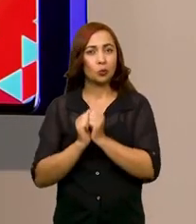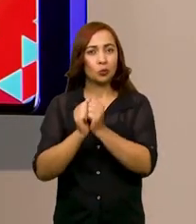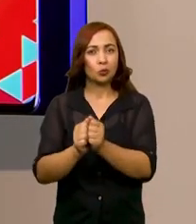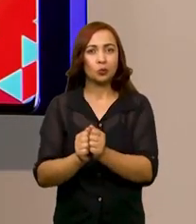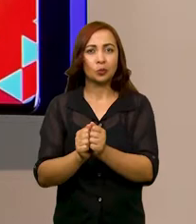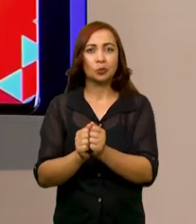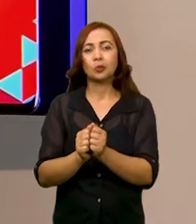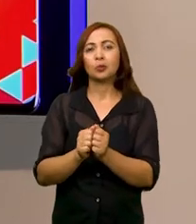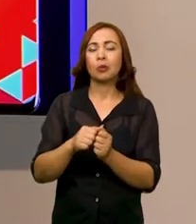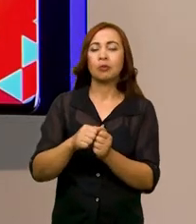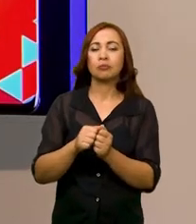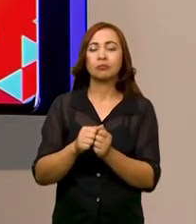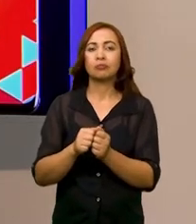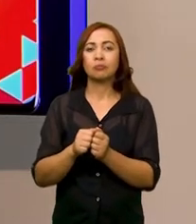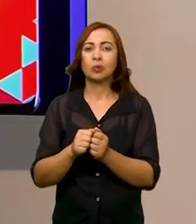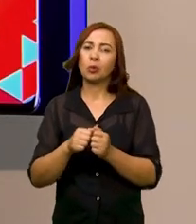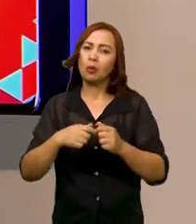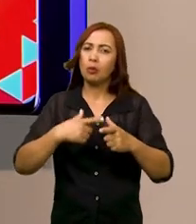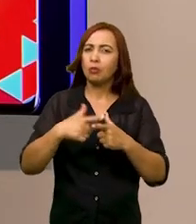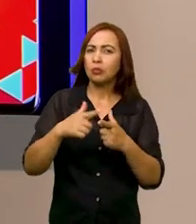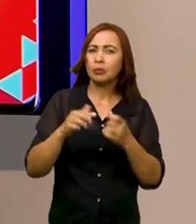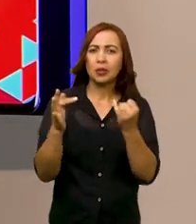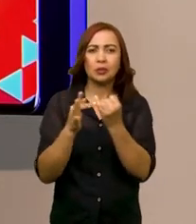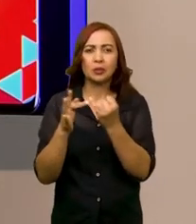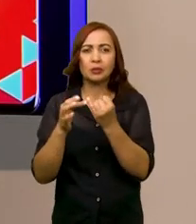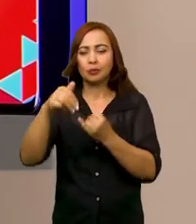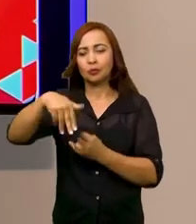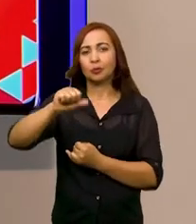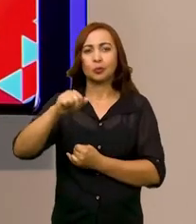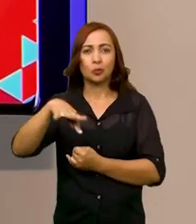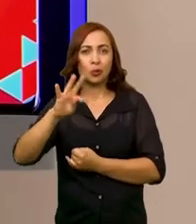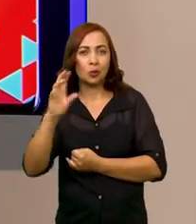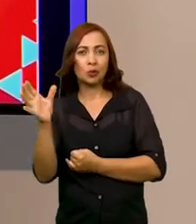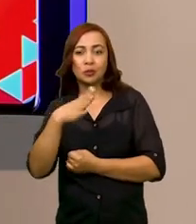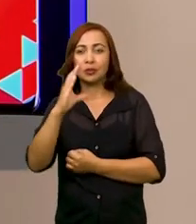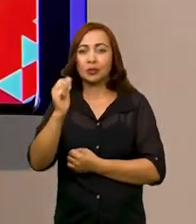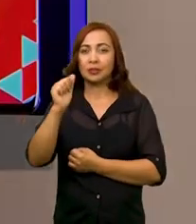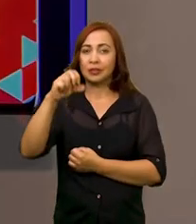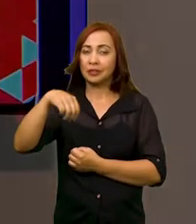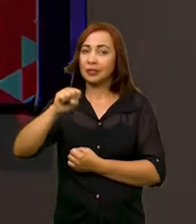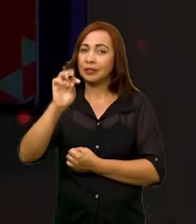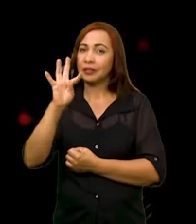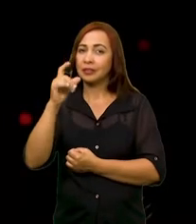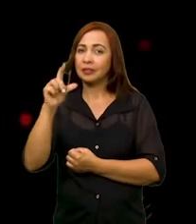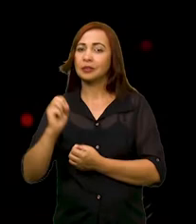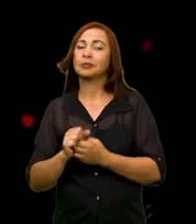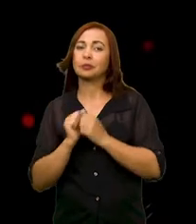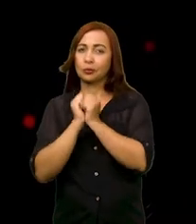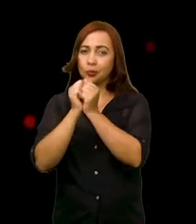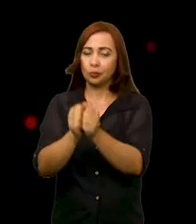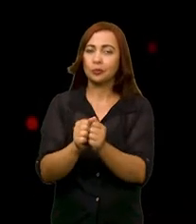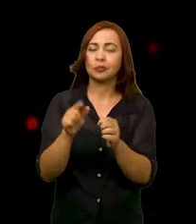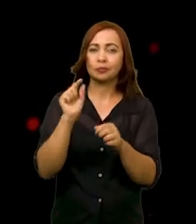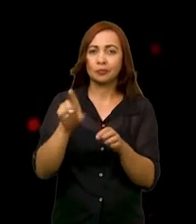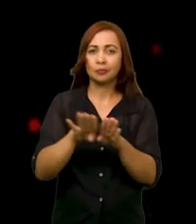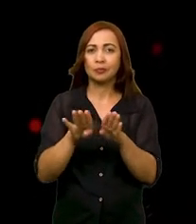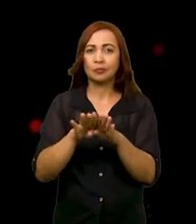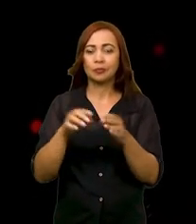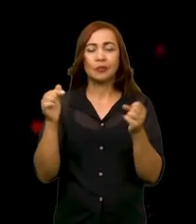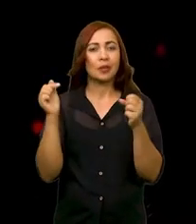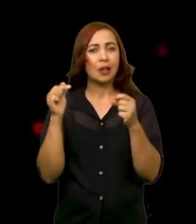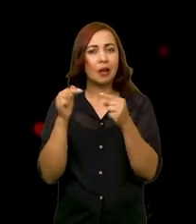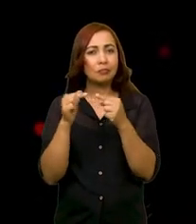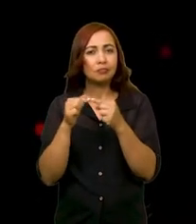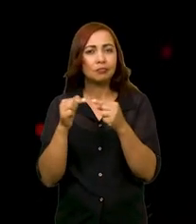com a equipe aqui do IFAM Monte Castelo, que nos deu o total auxílio, e junto com a Fiema, nós